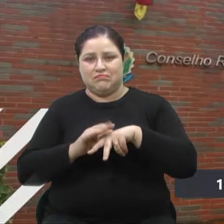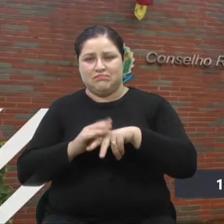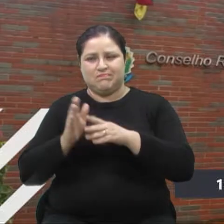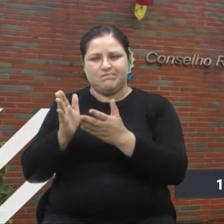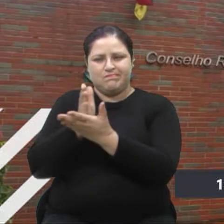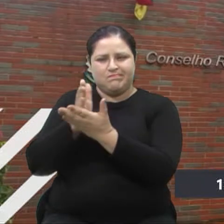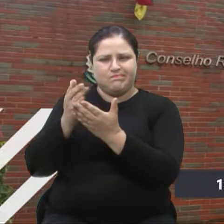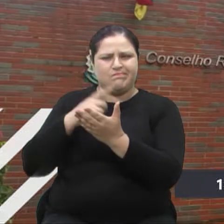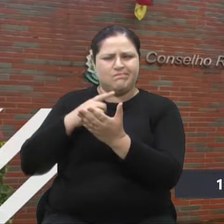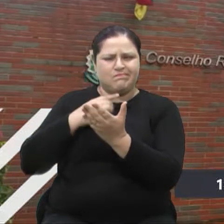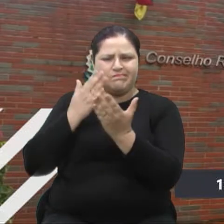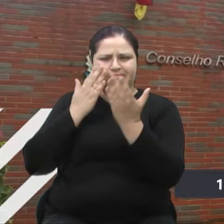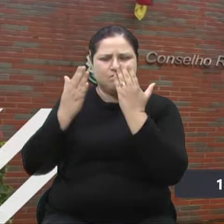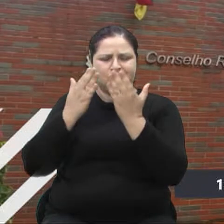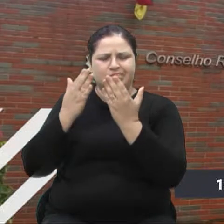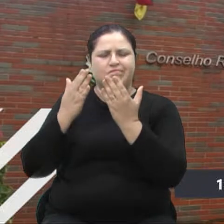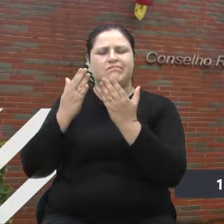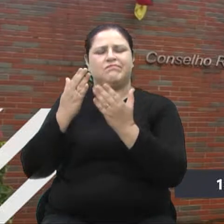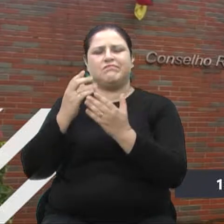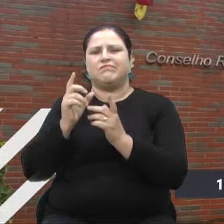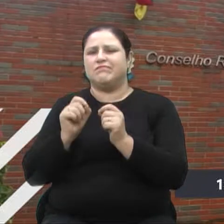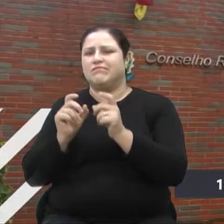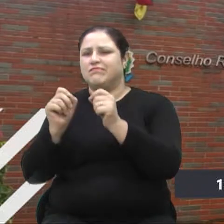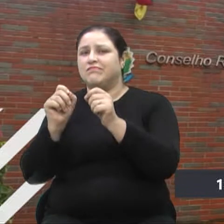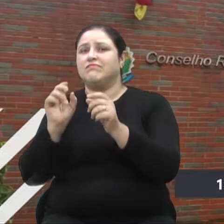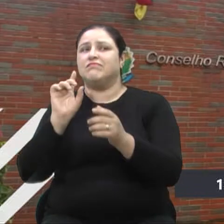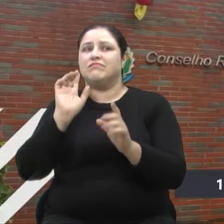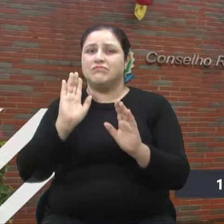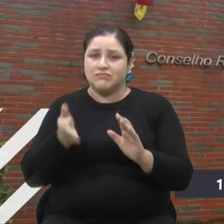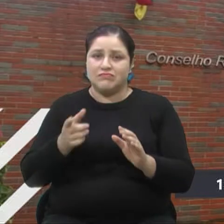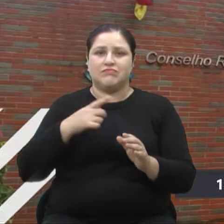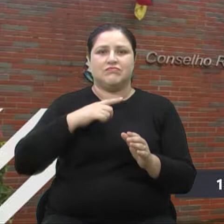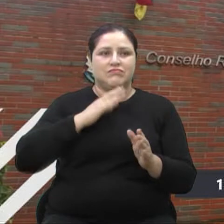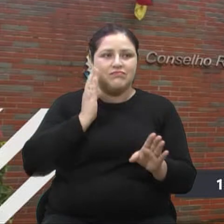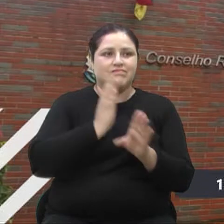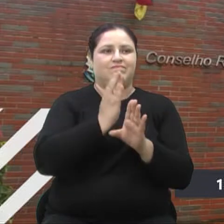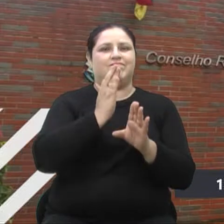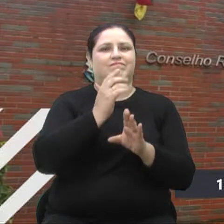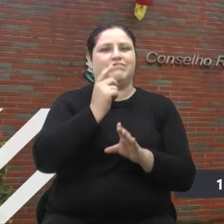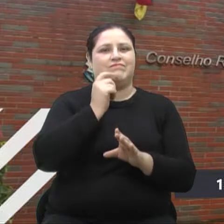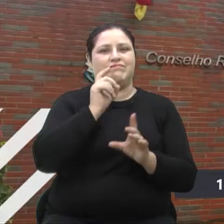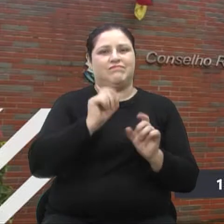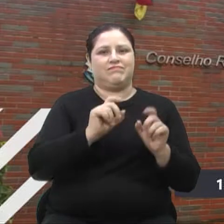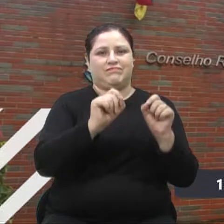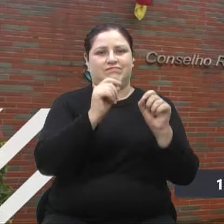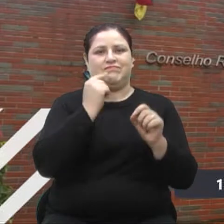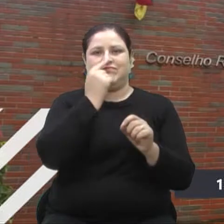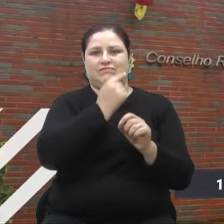O câncer bucal tem, no Brasil,